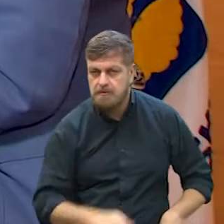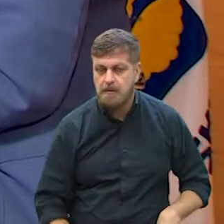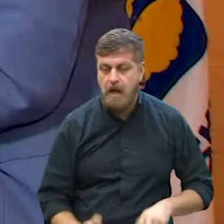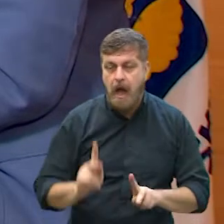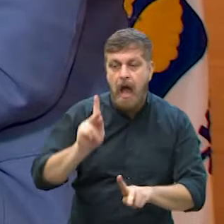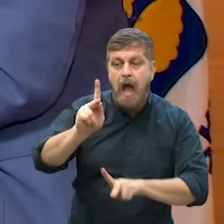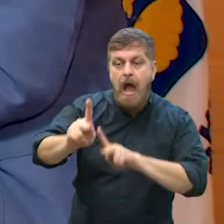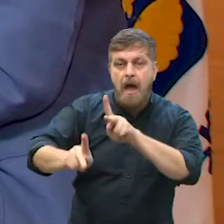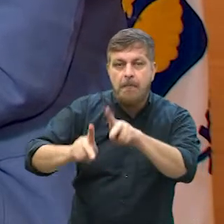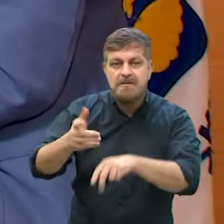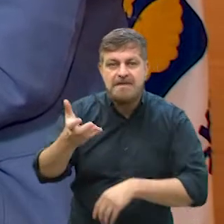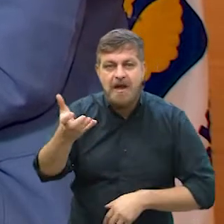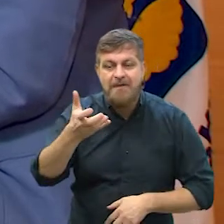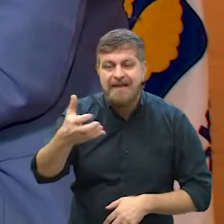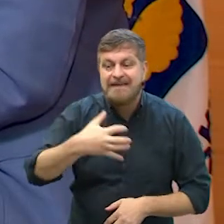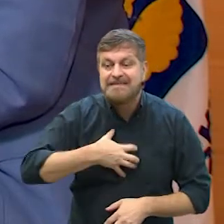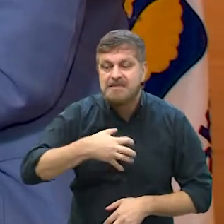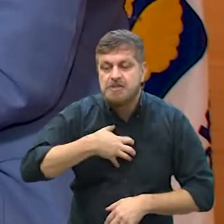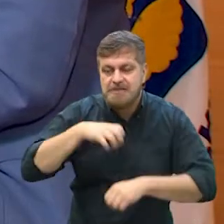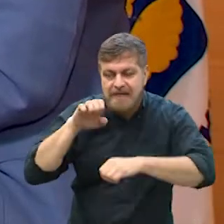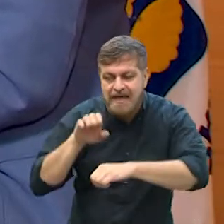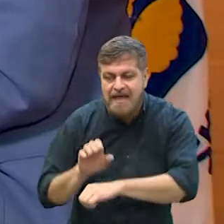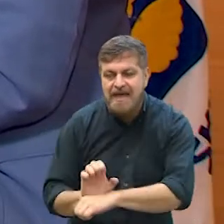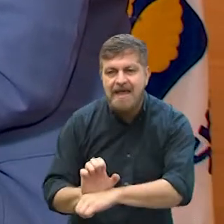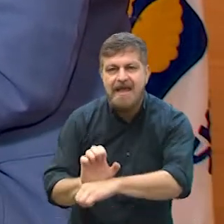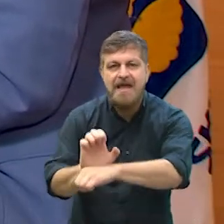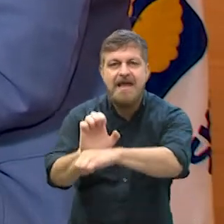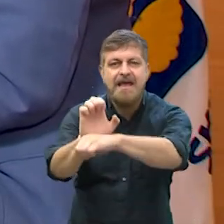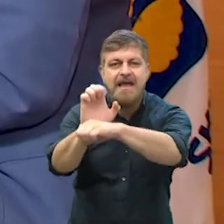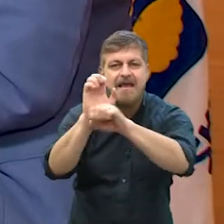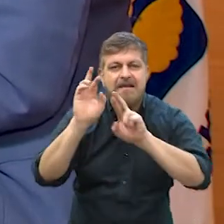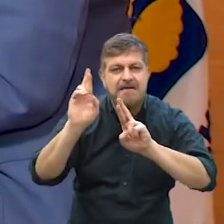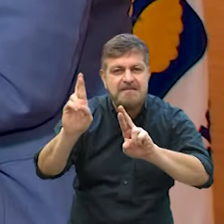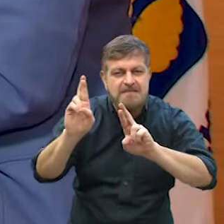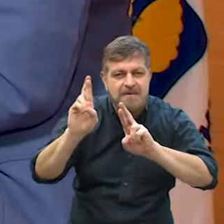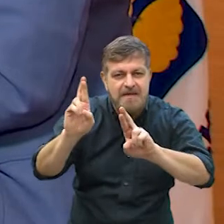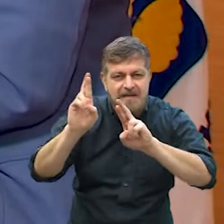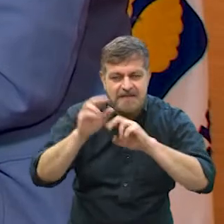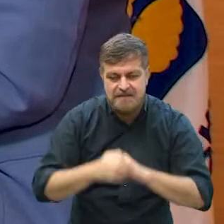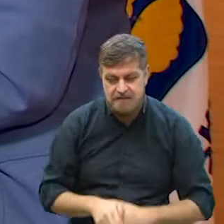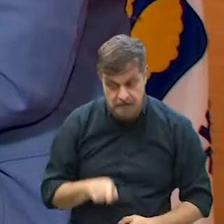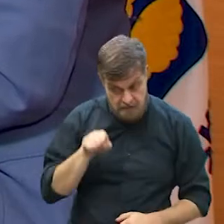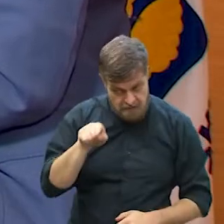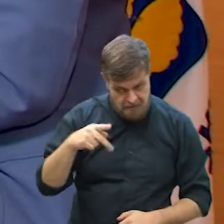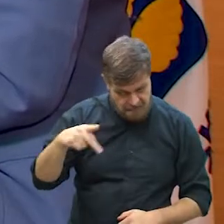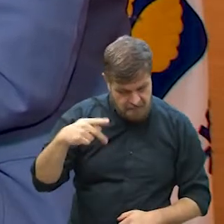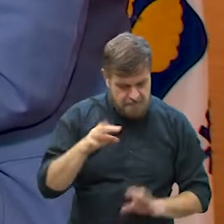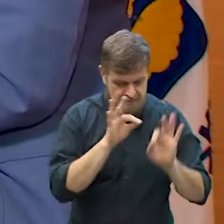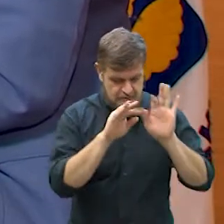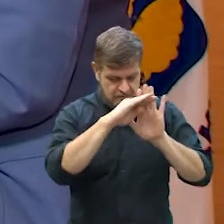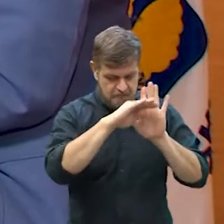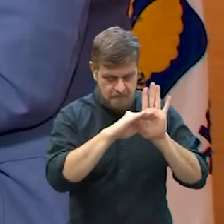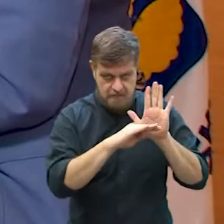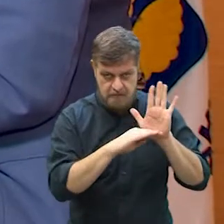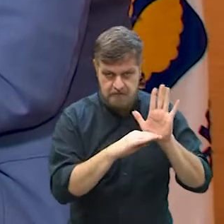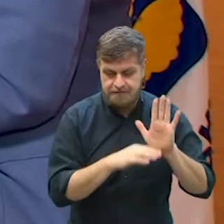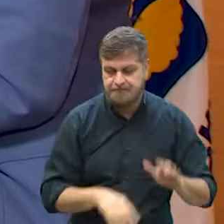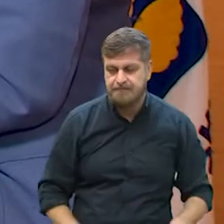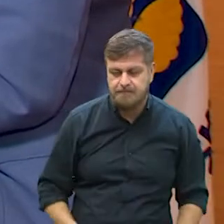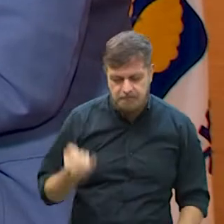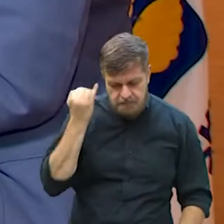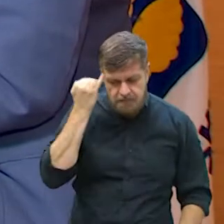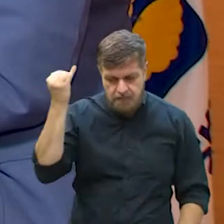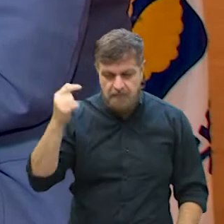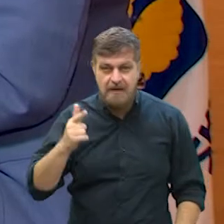A população, que é uma palavra de esperança, que é uma atitude de esperança, entrando aí nos seus projetos, nos